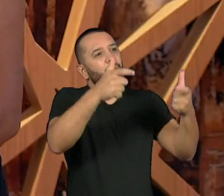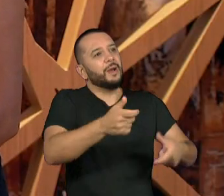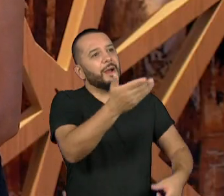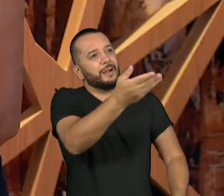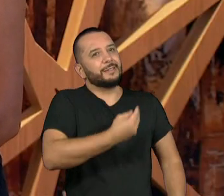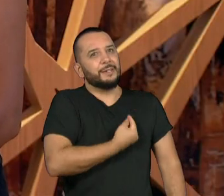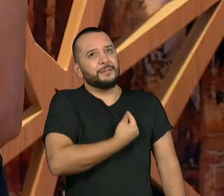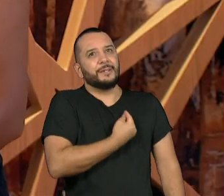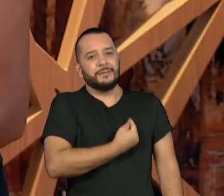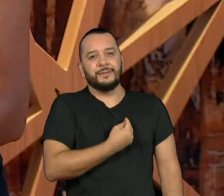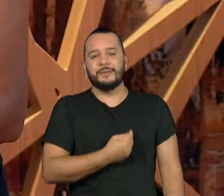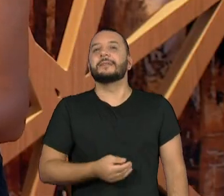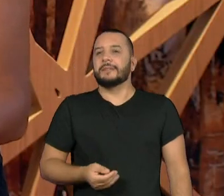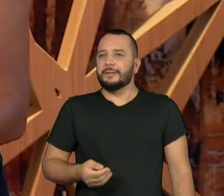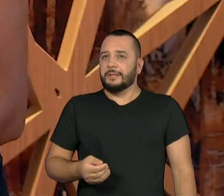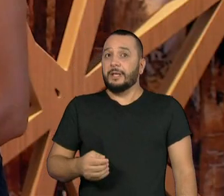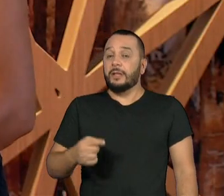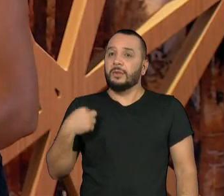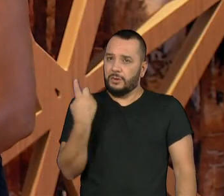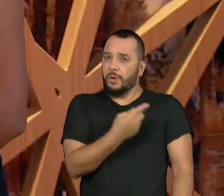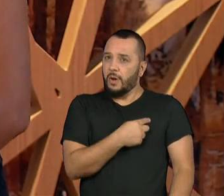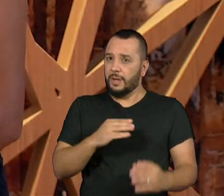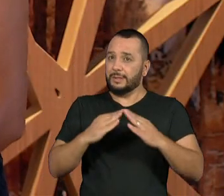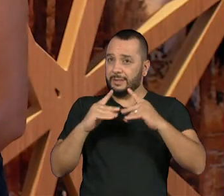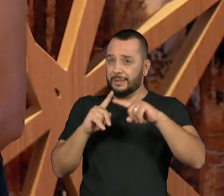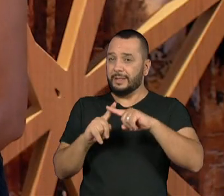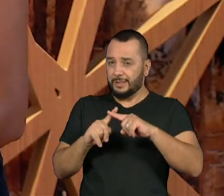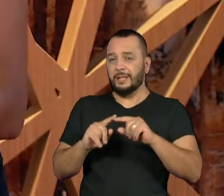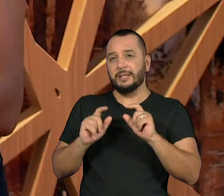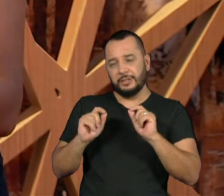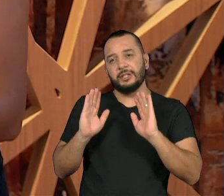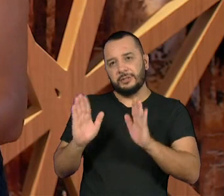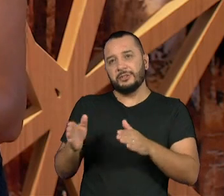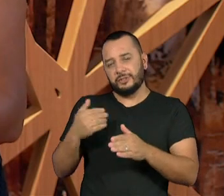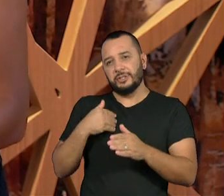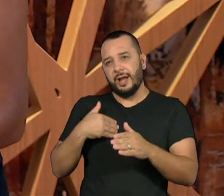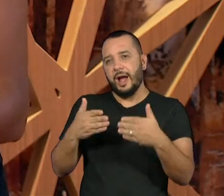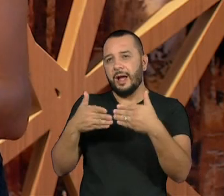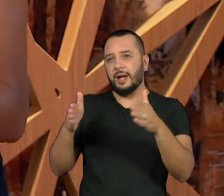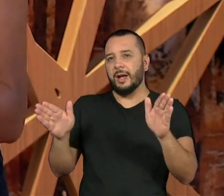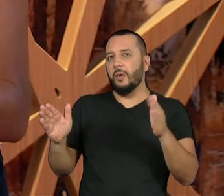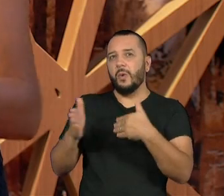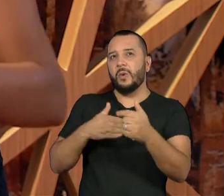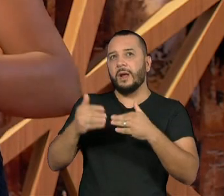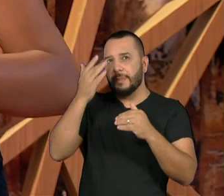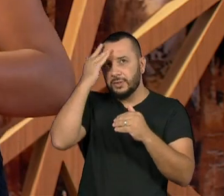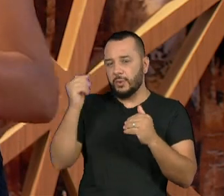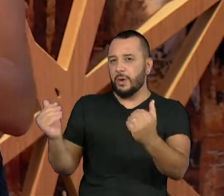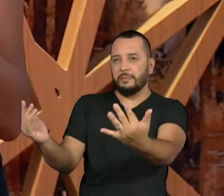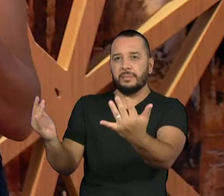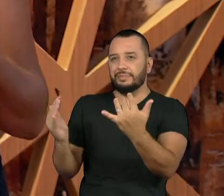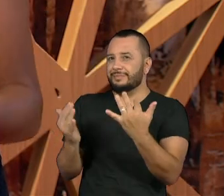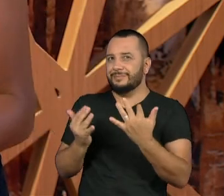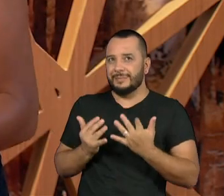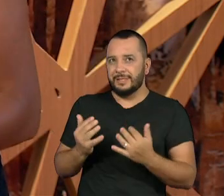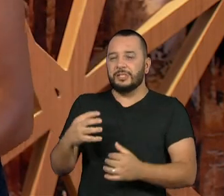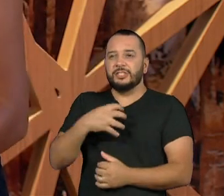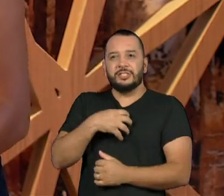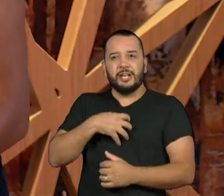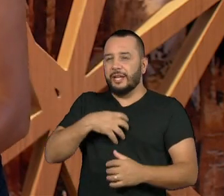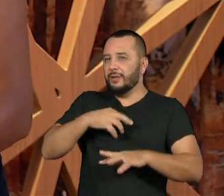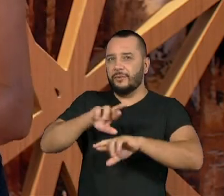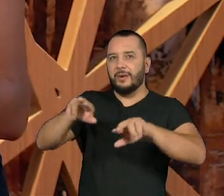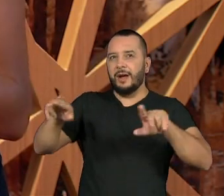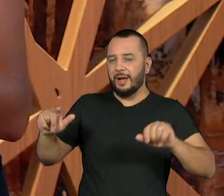ICM é uma igreja que acolhe a todas as pessoas e essas pessoas vão chegar de diversas maneiras